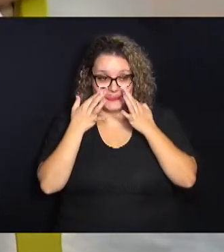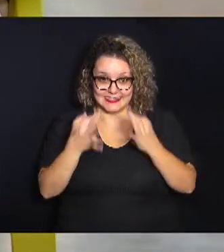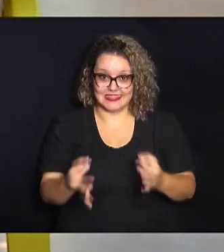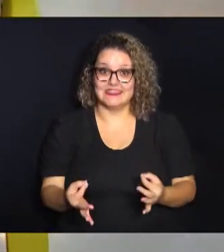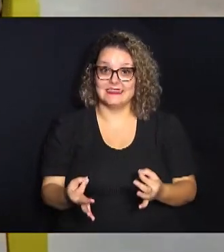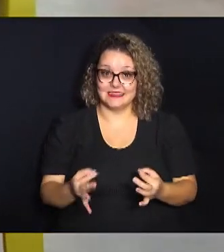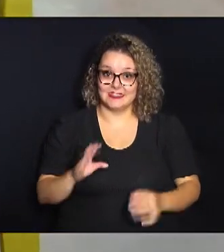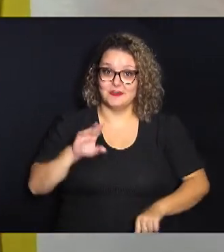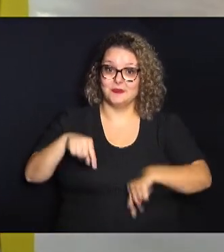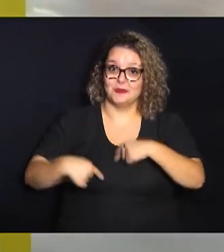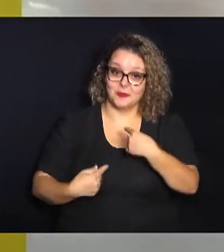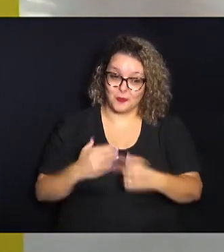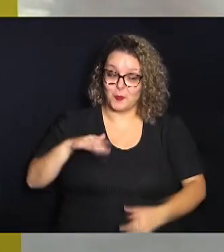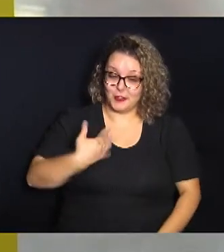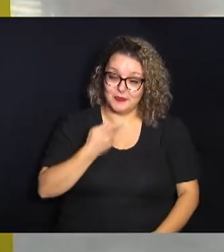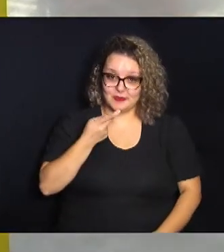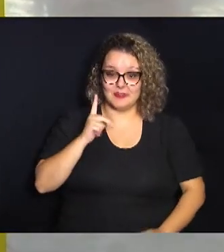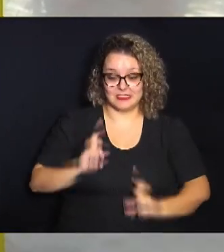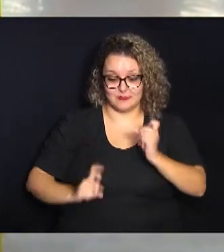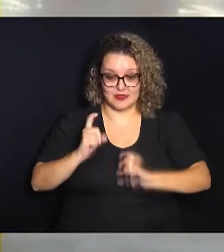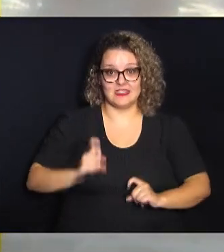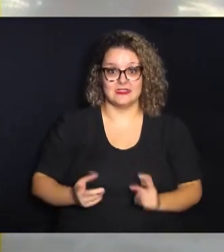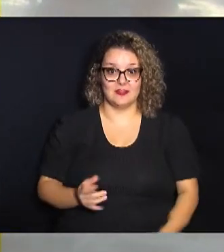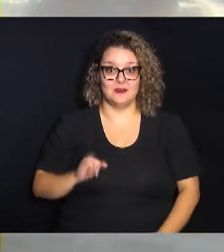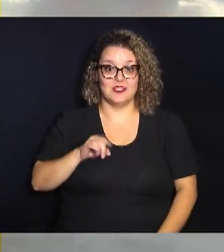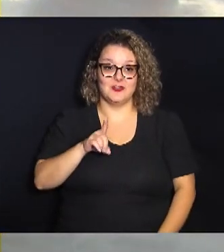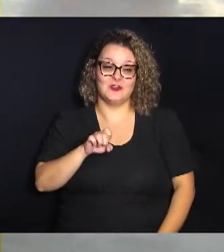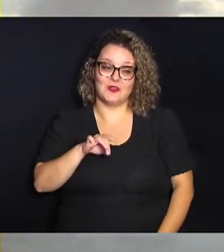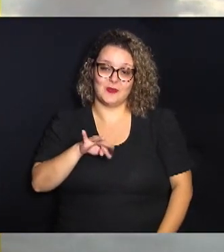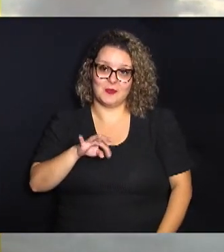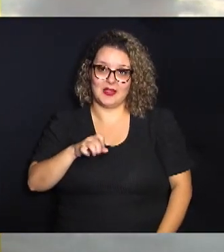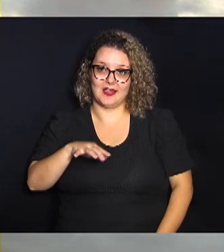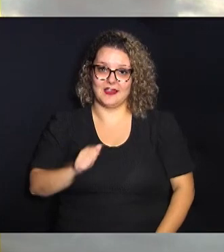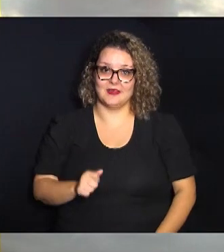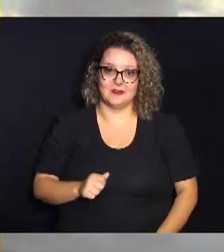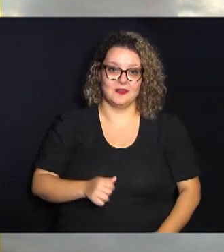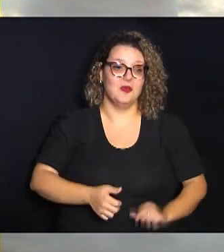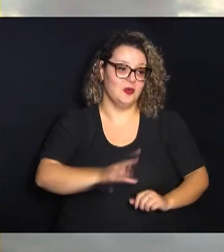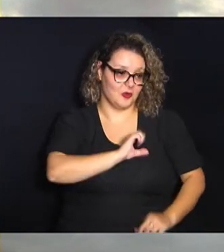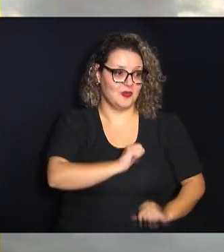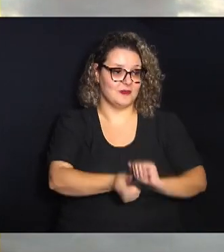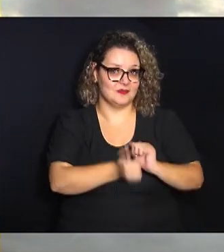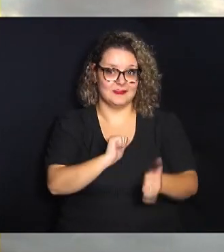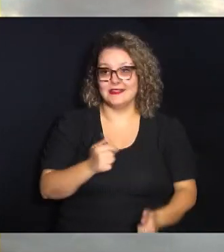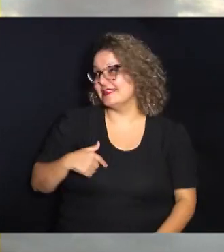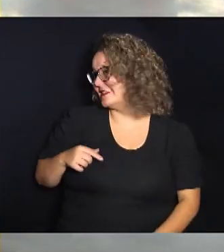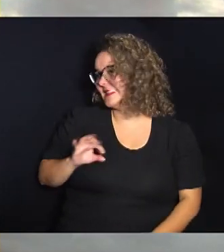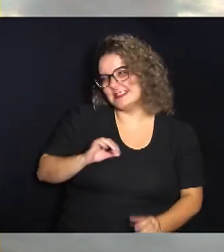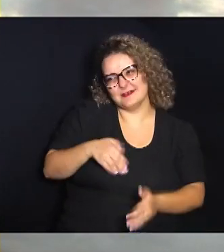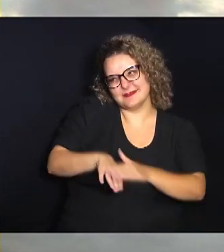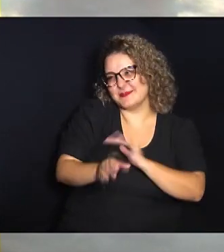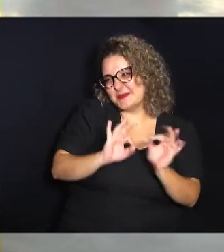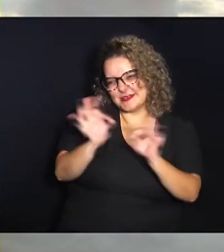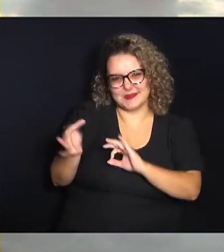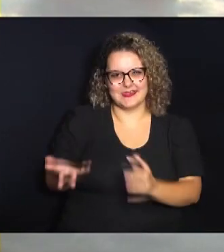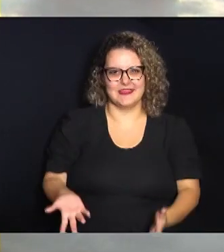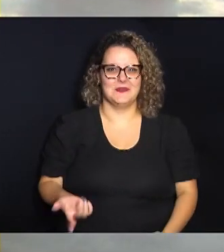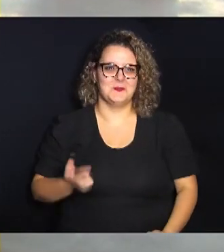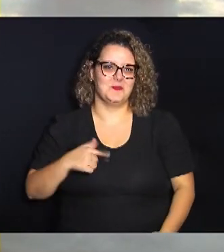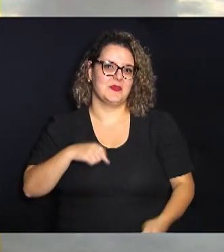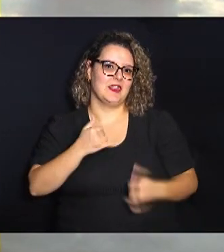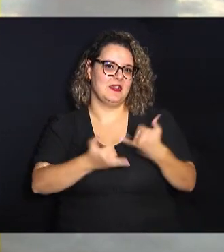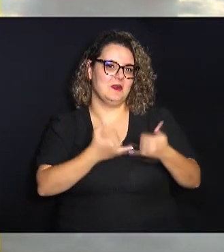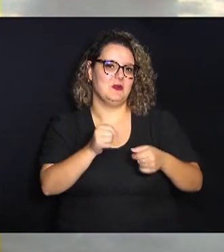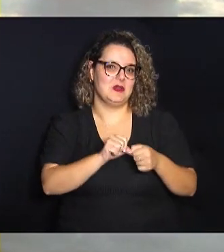quando quando eu for falar eu gosto de futebol professor não costumo acompanhar não não costumo acompanhar eu ia até fazer uma